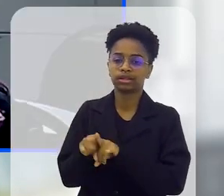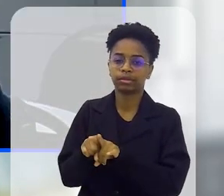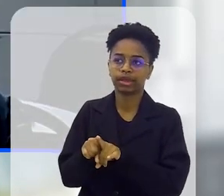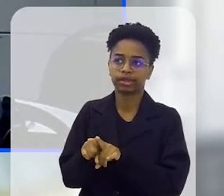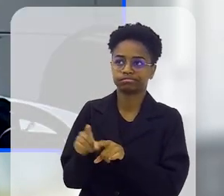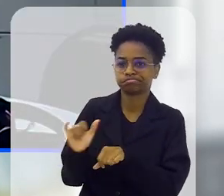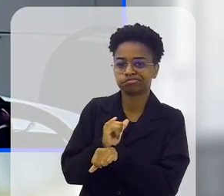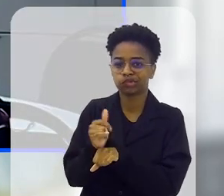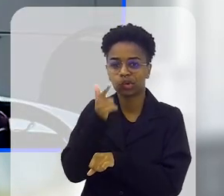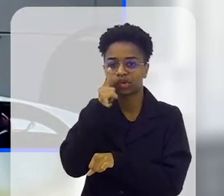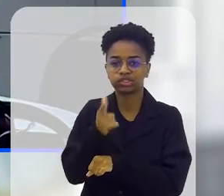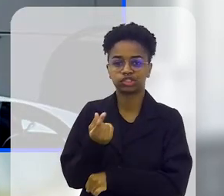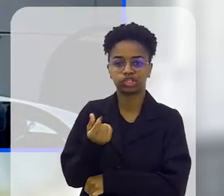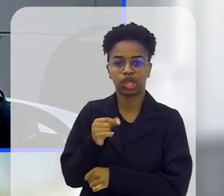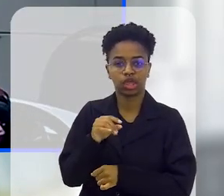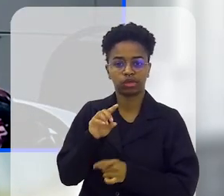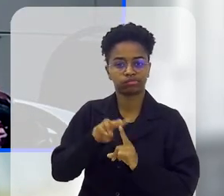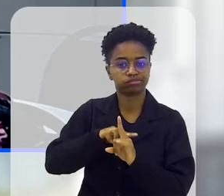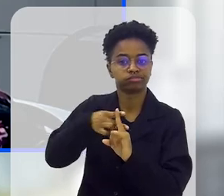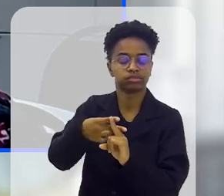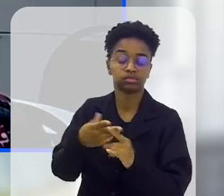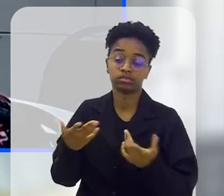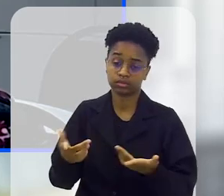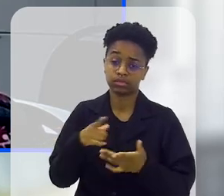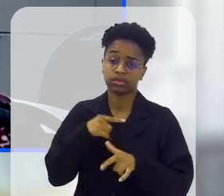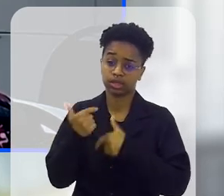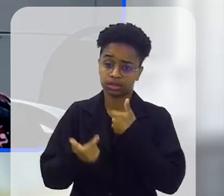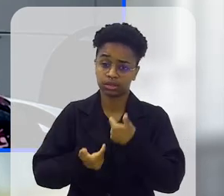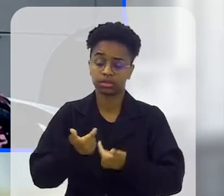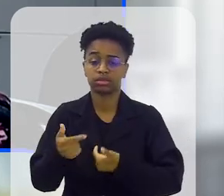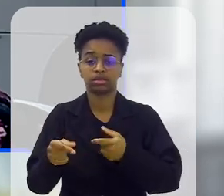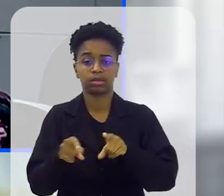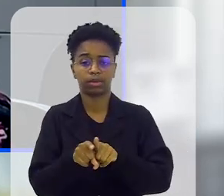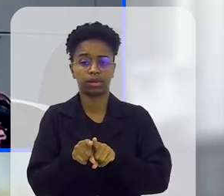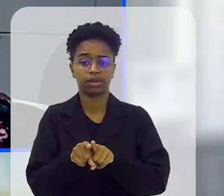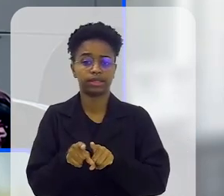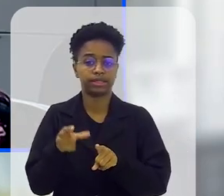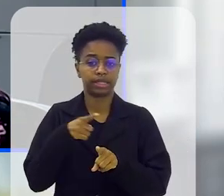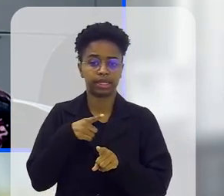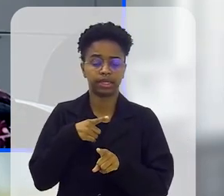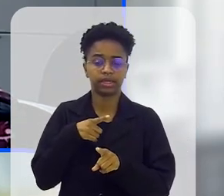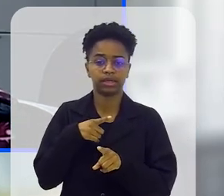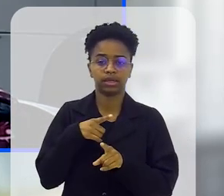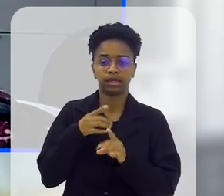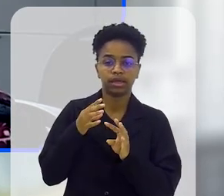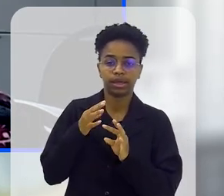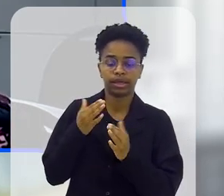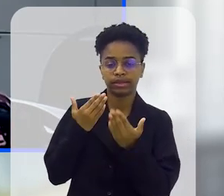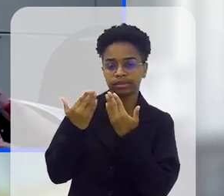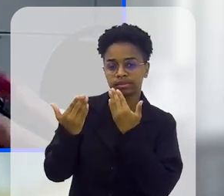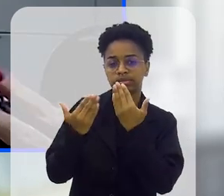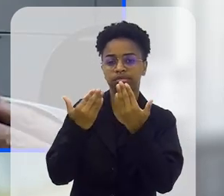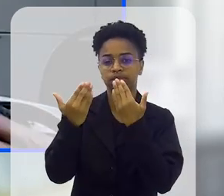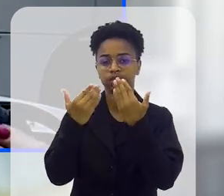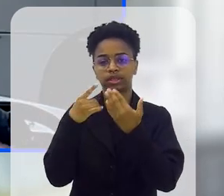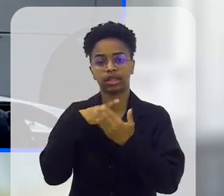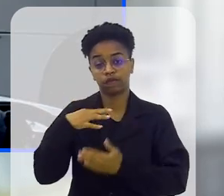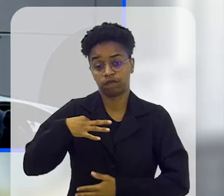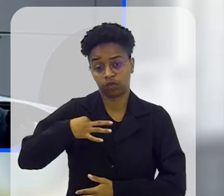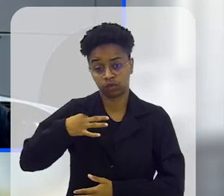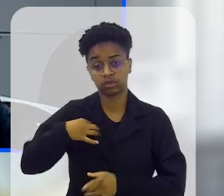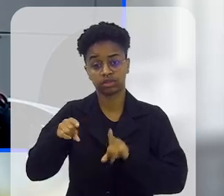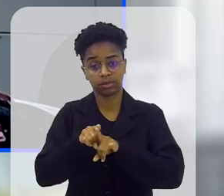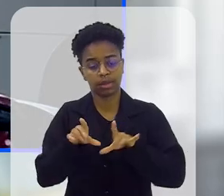de ter um dinheirinho a mais, então a gente pensa nisso tudo, né, a gente tem também terapias, temos também uma